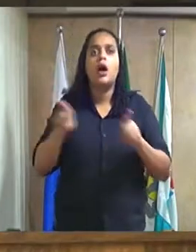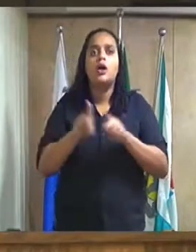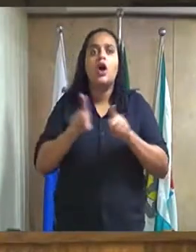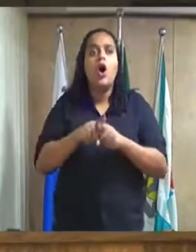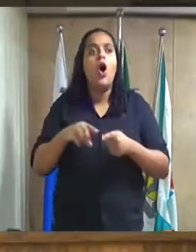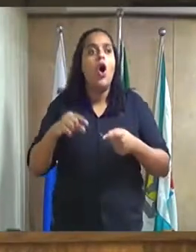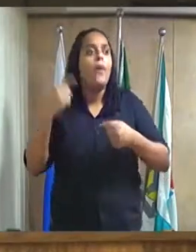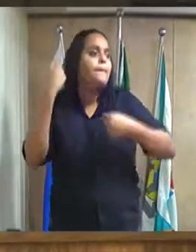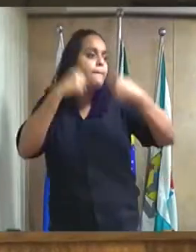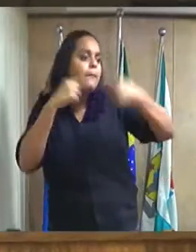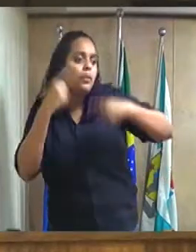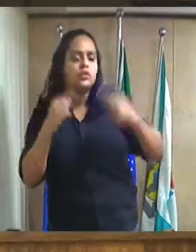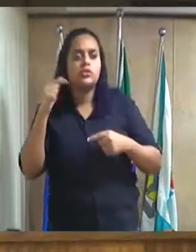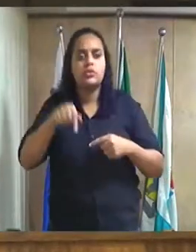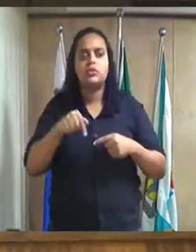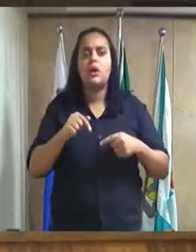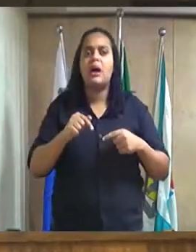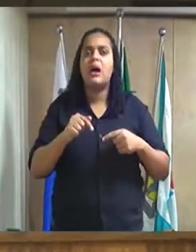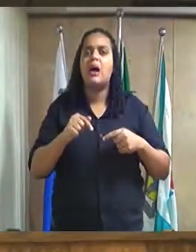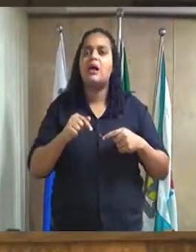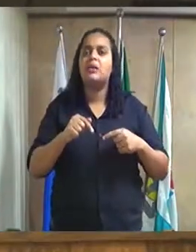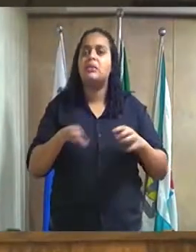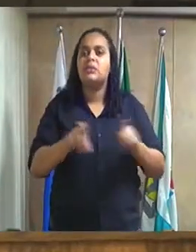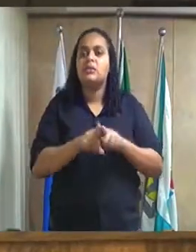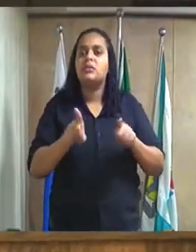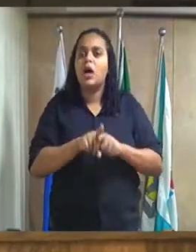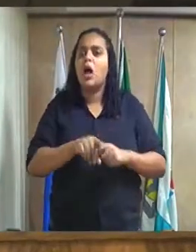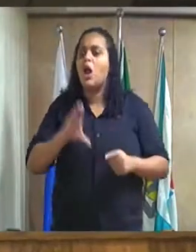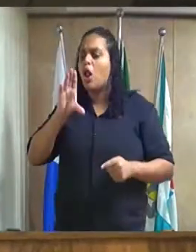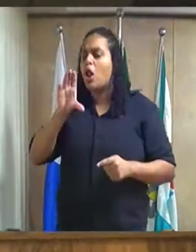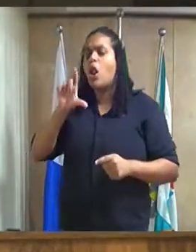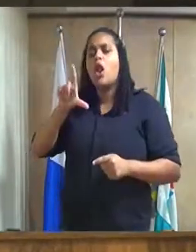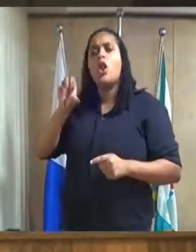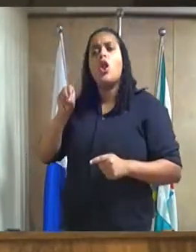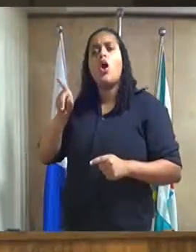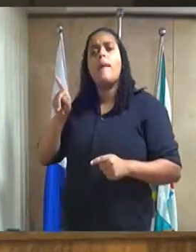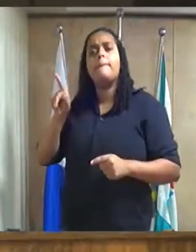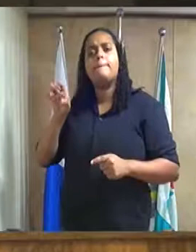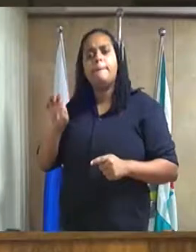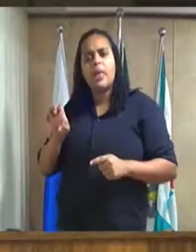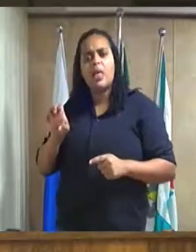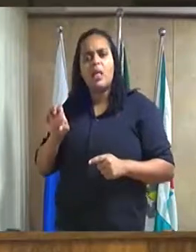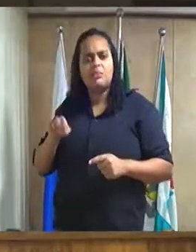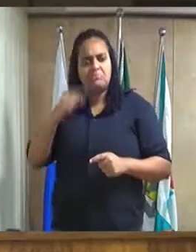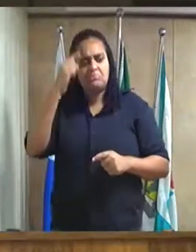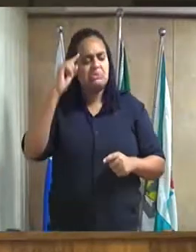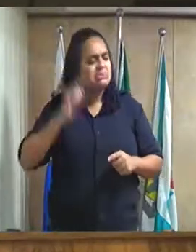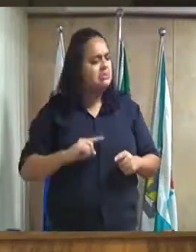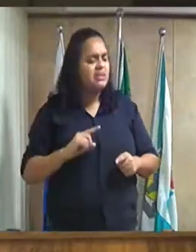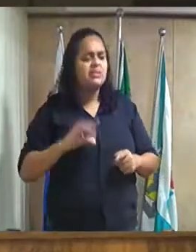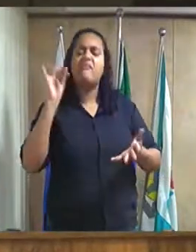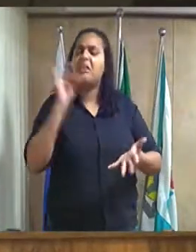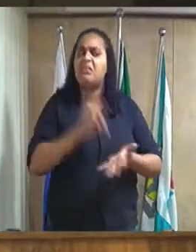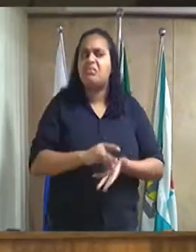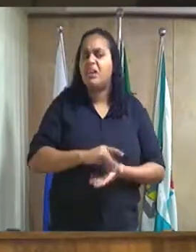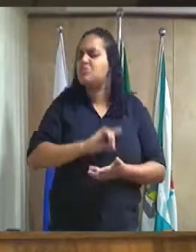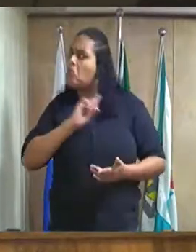cidade estavam fazendo um lobby e eu não sei se essa informação é verídica,